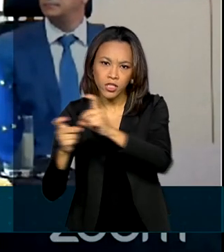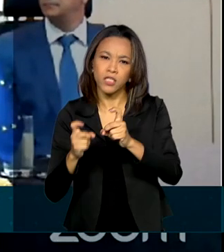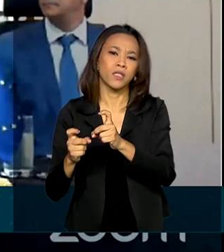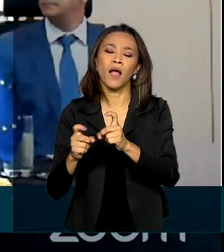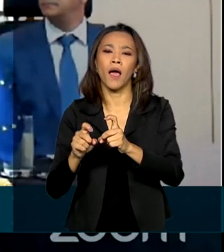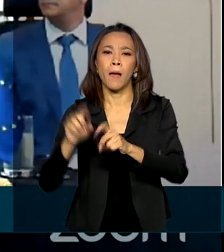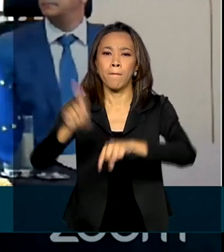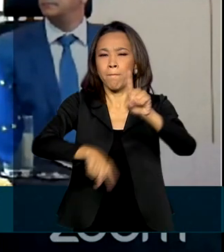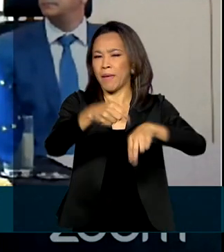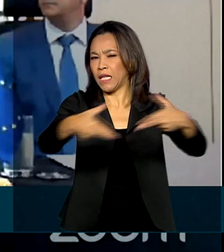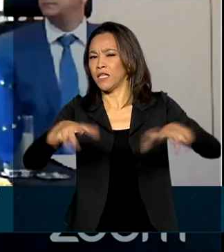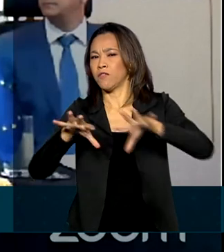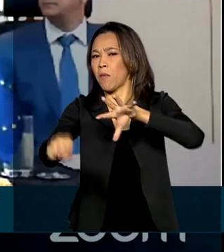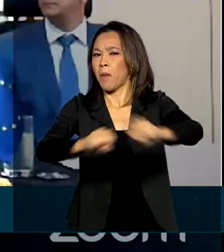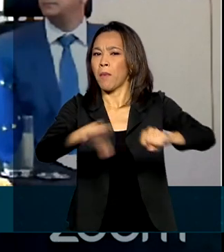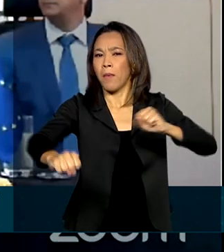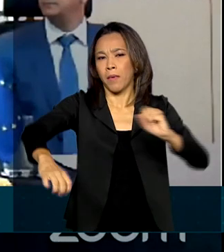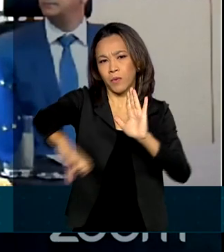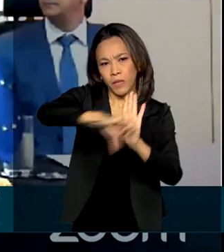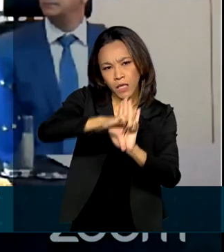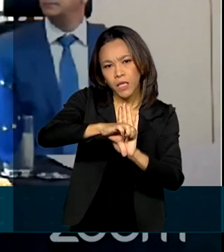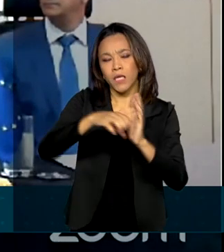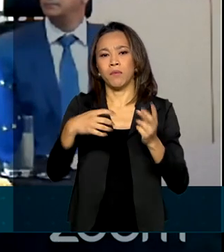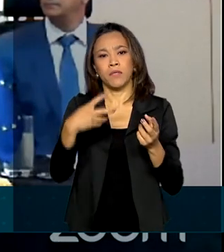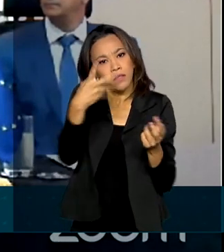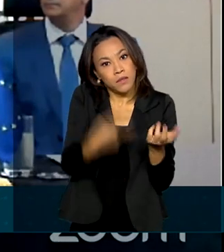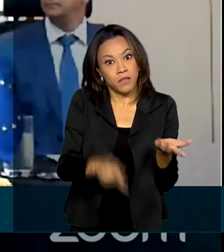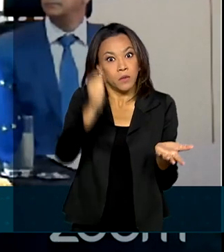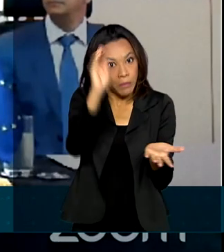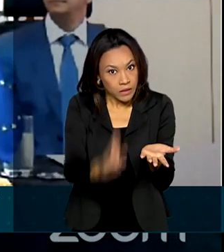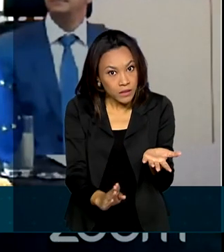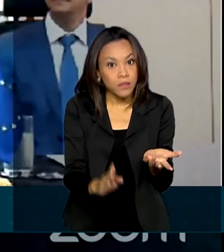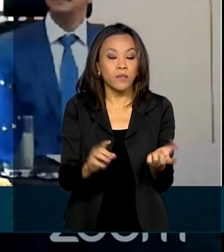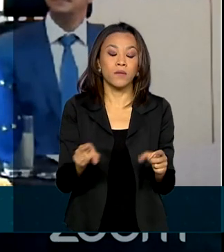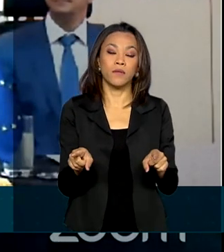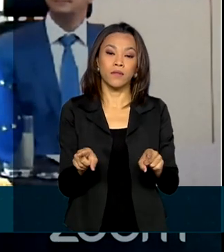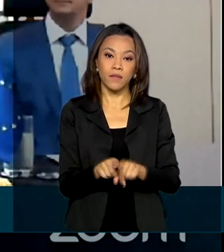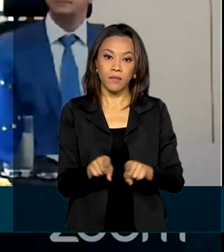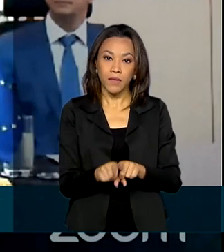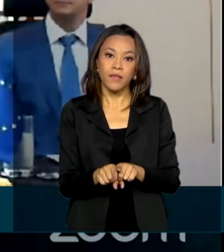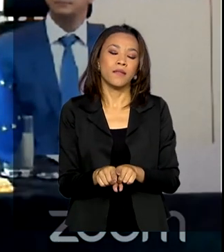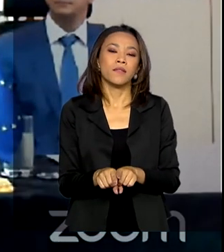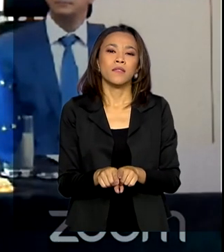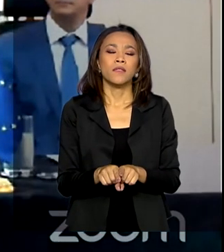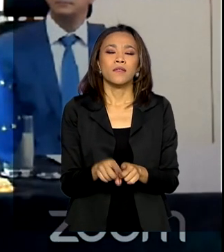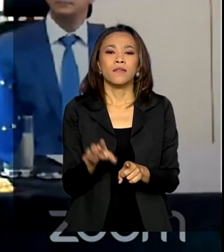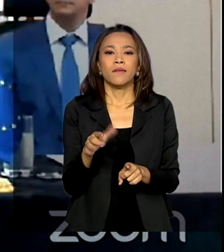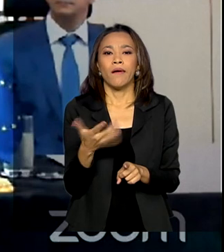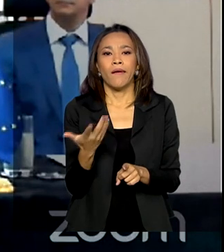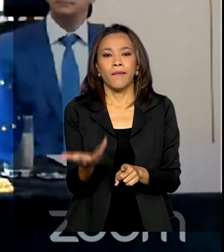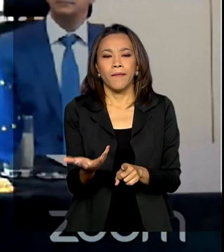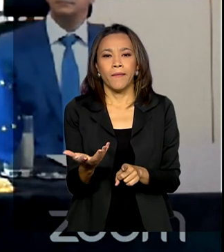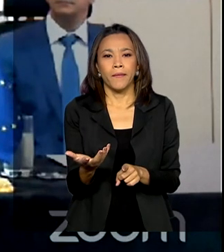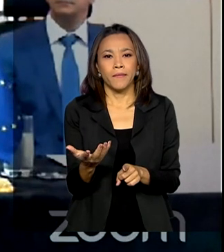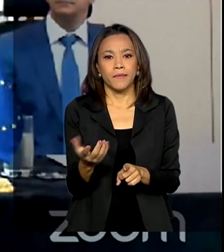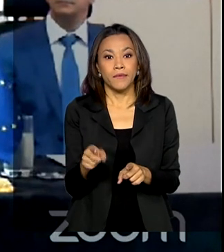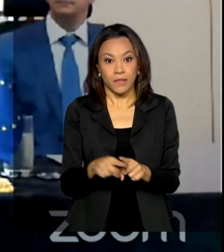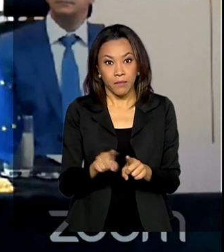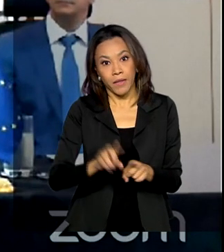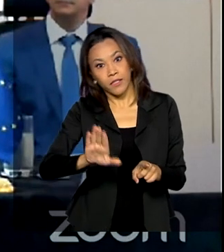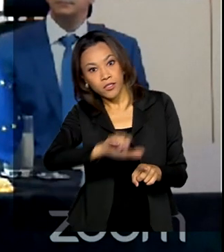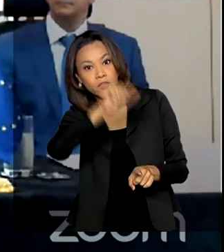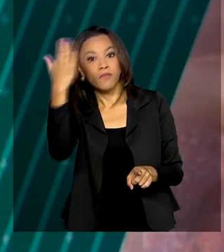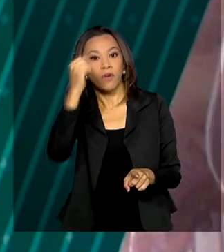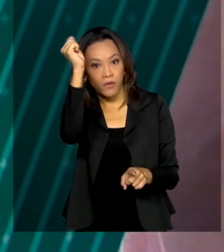integrada de sistema, seja no território nacional, seja em um ambiente de cooperação